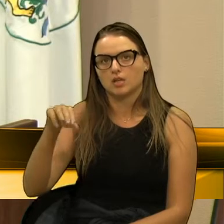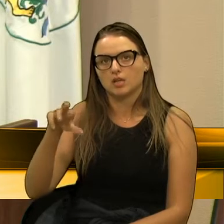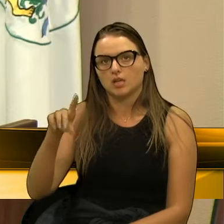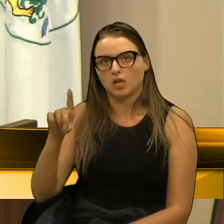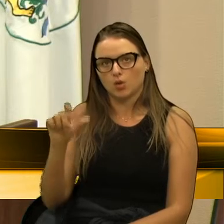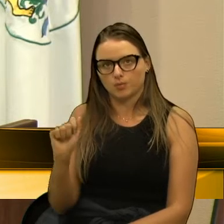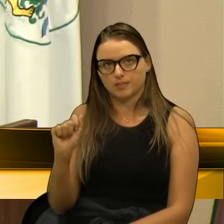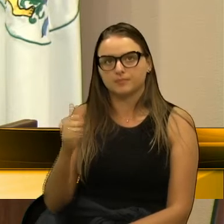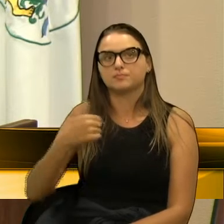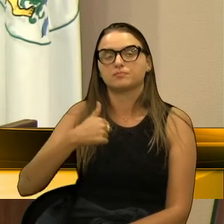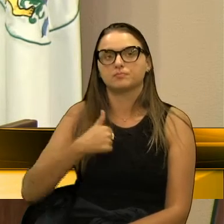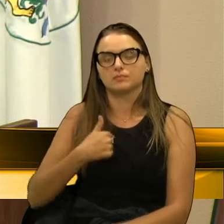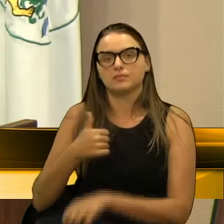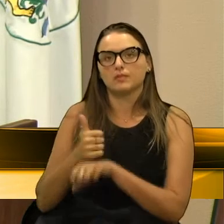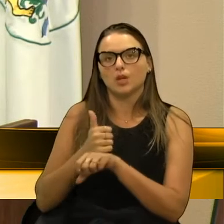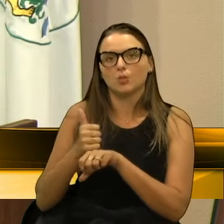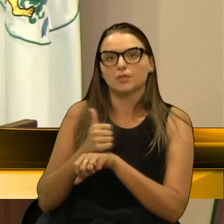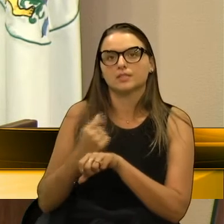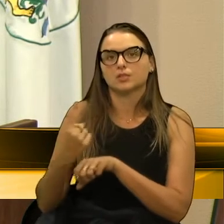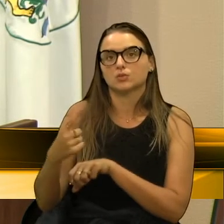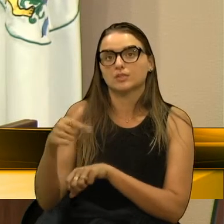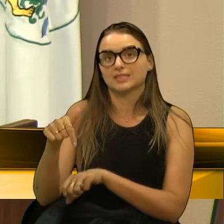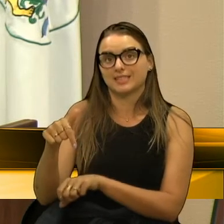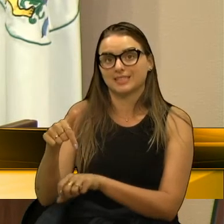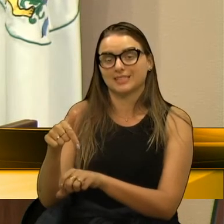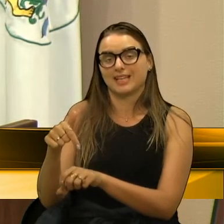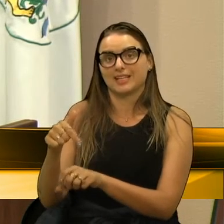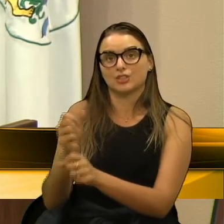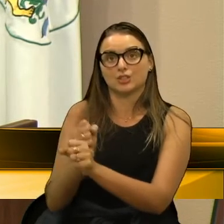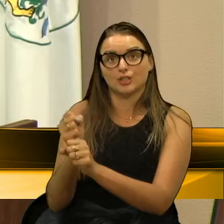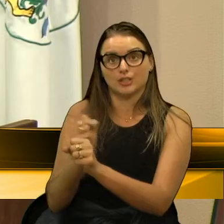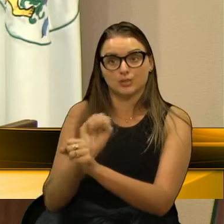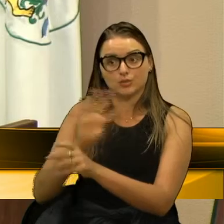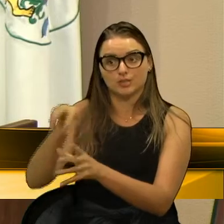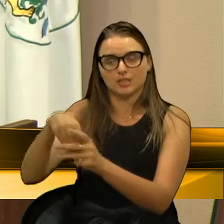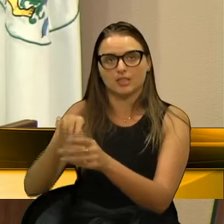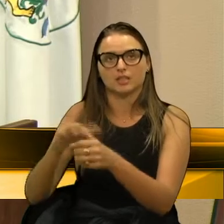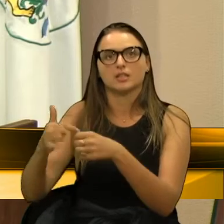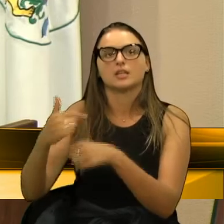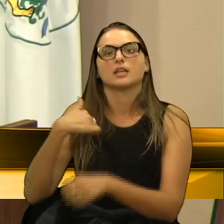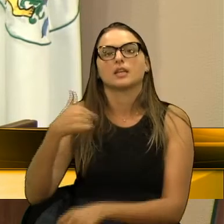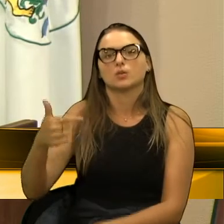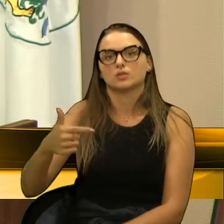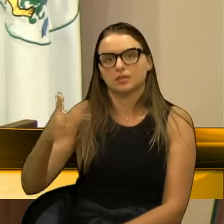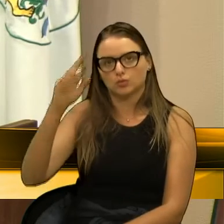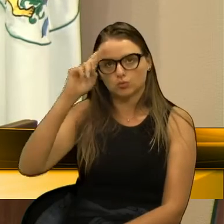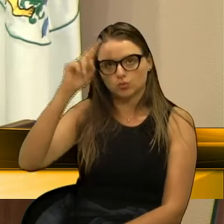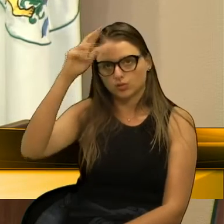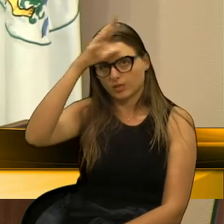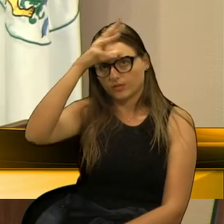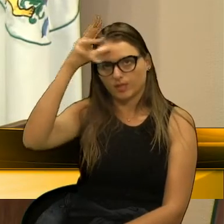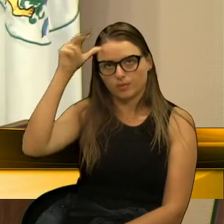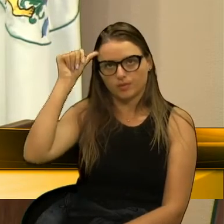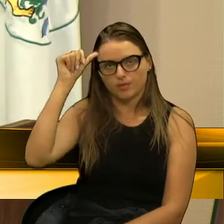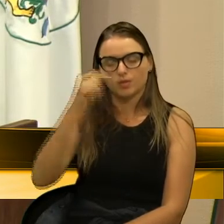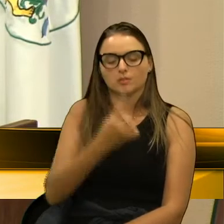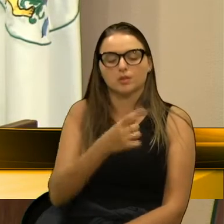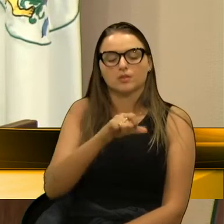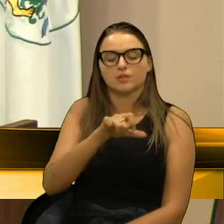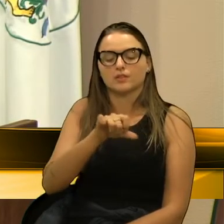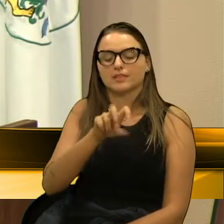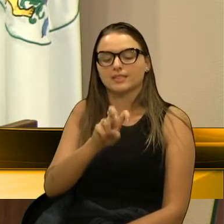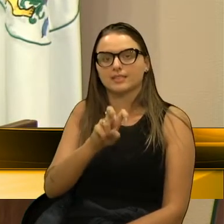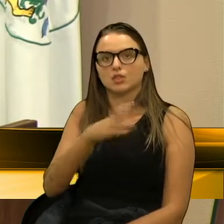exerci minha profissão por 17 anos naquele município, fui vice-prefeito e, em 1995, fui